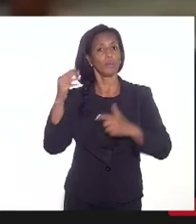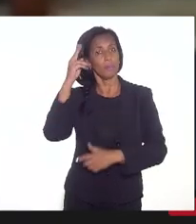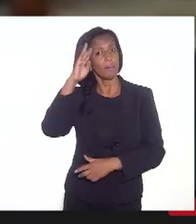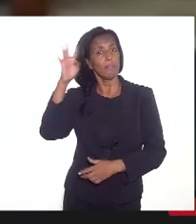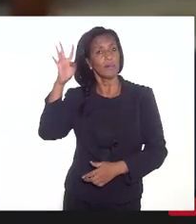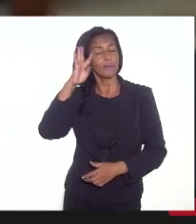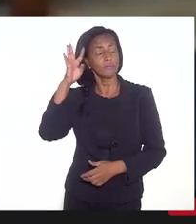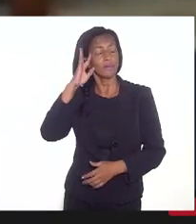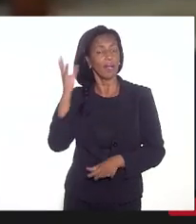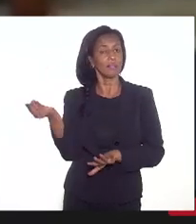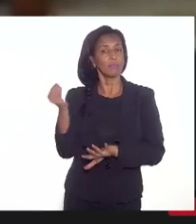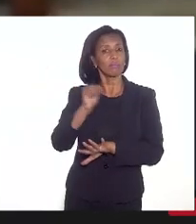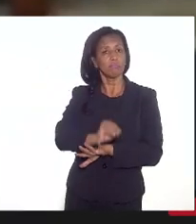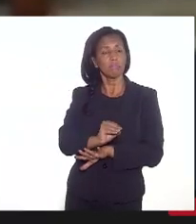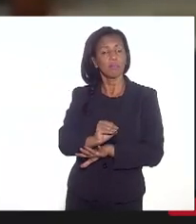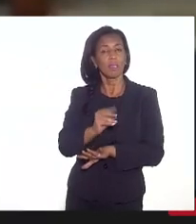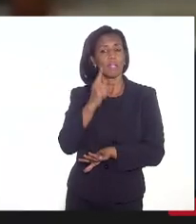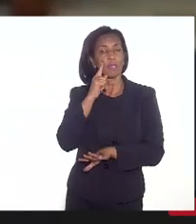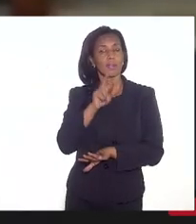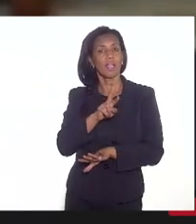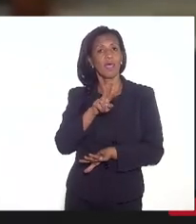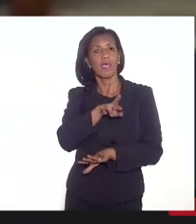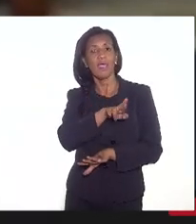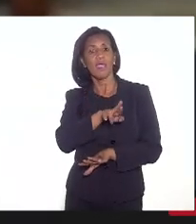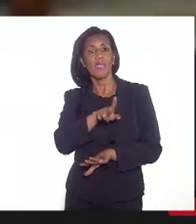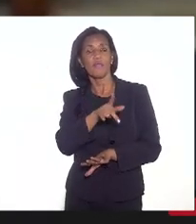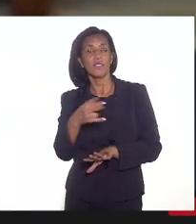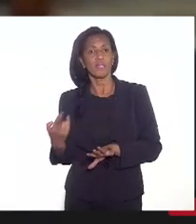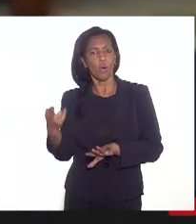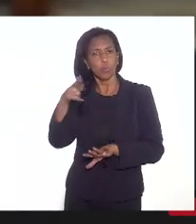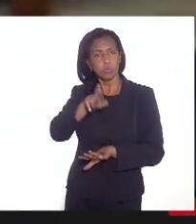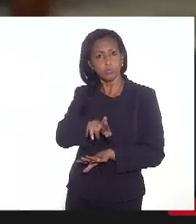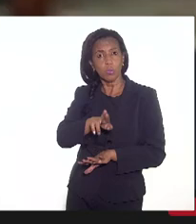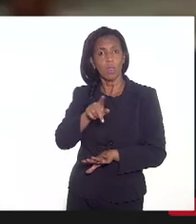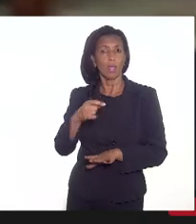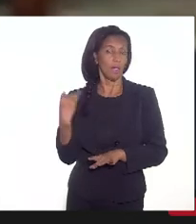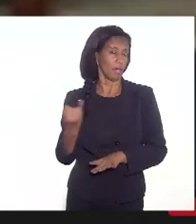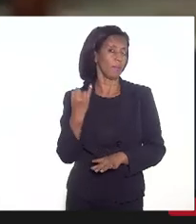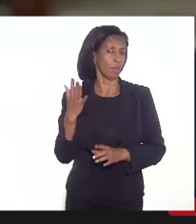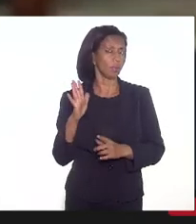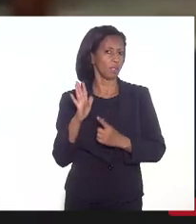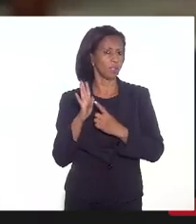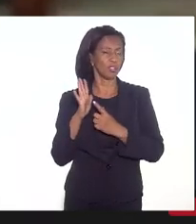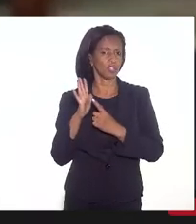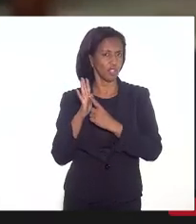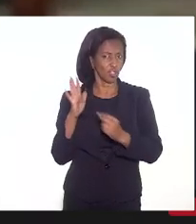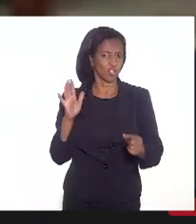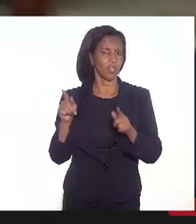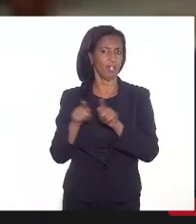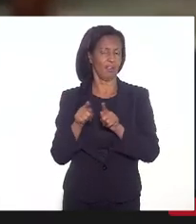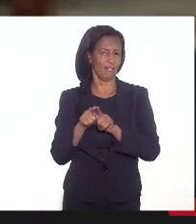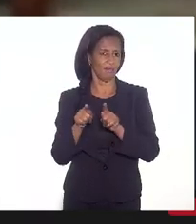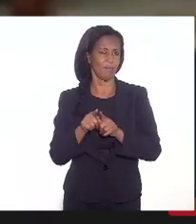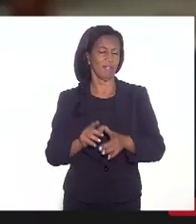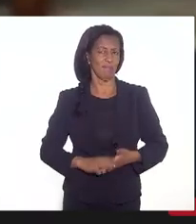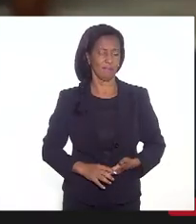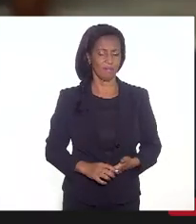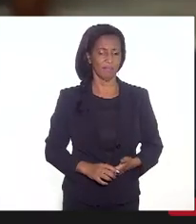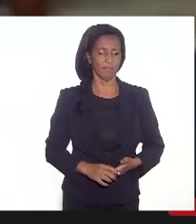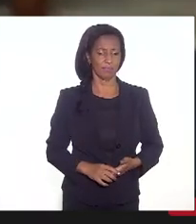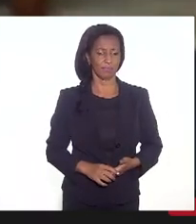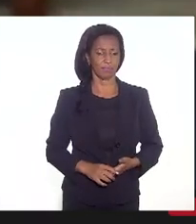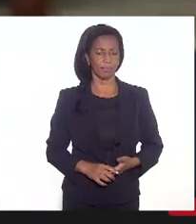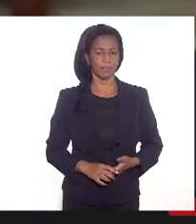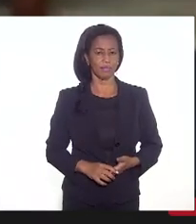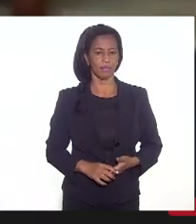nessa revisão bianual. É importante destacar isso. Apesar de ser nove anos de